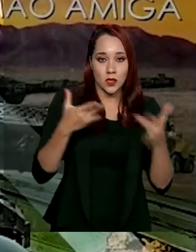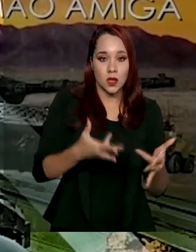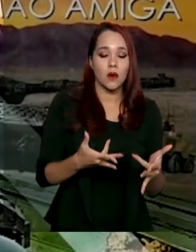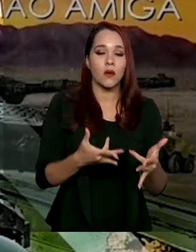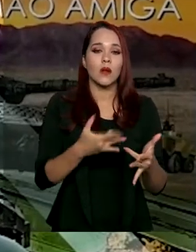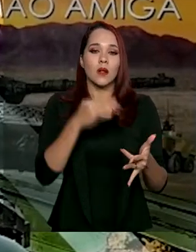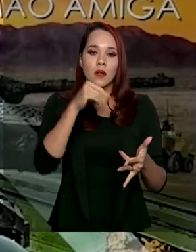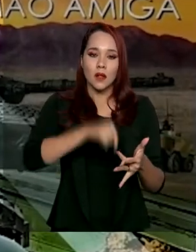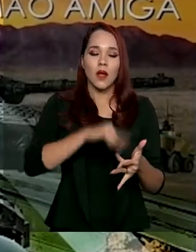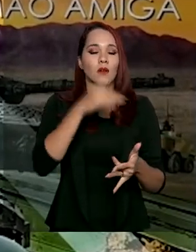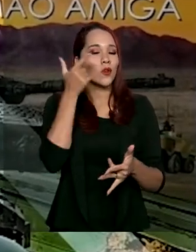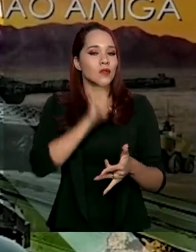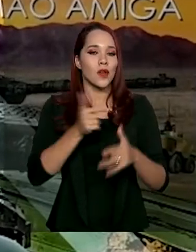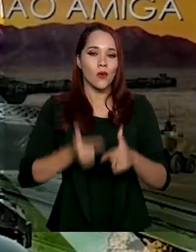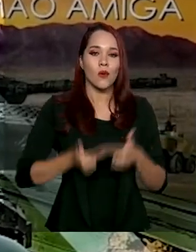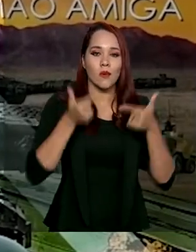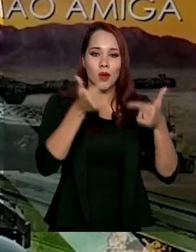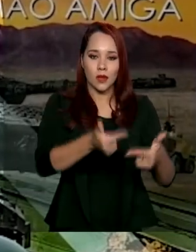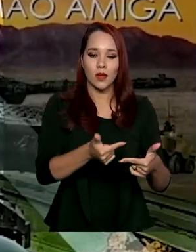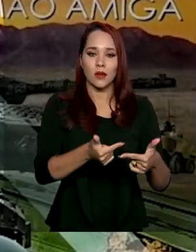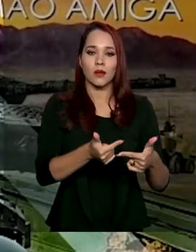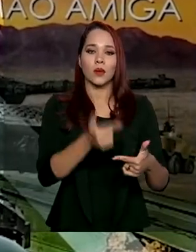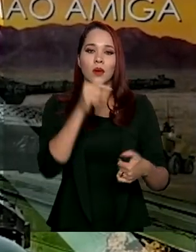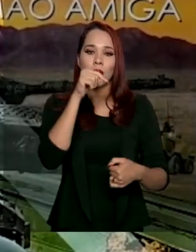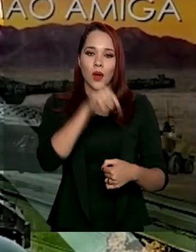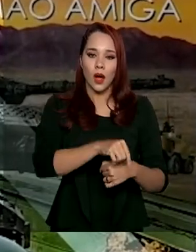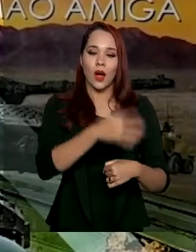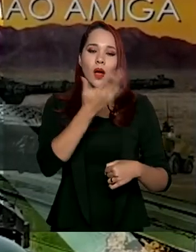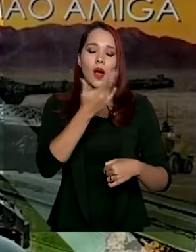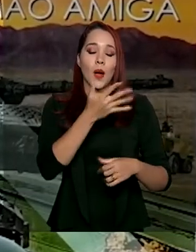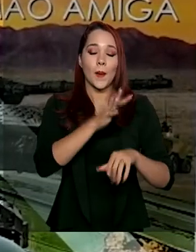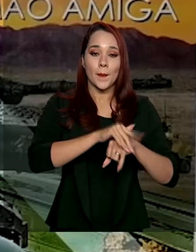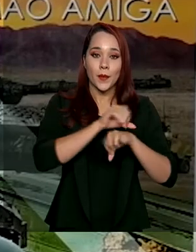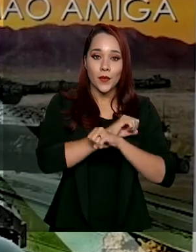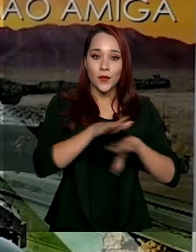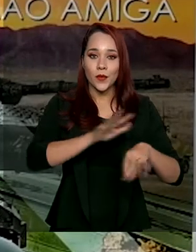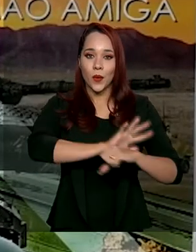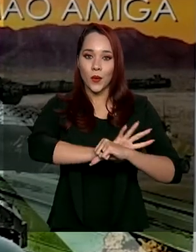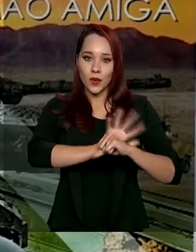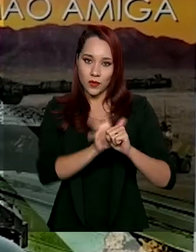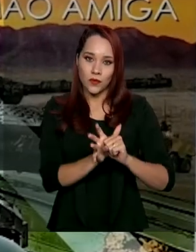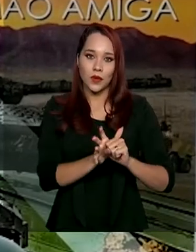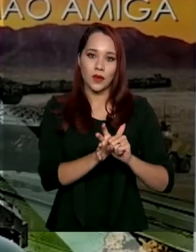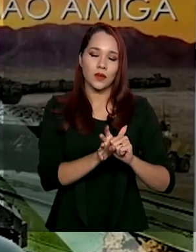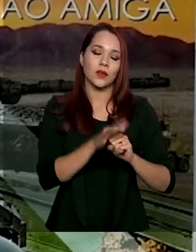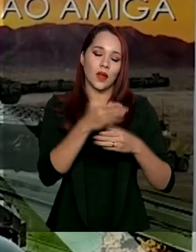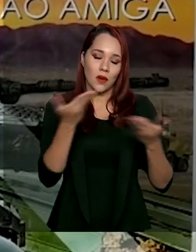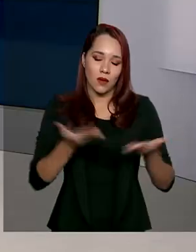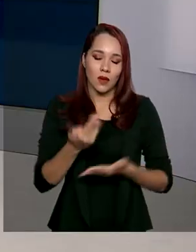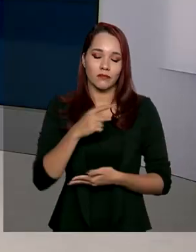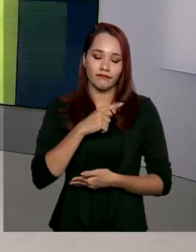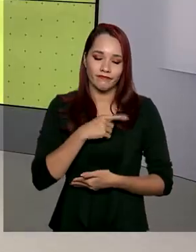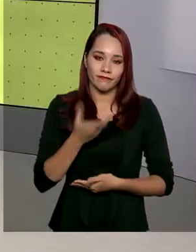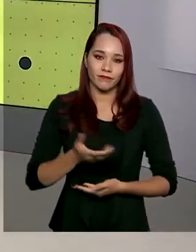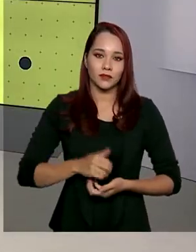continuar combatendo e enfrentando essa pandemia do coronavírus pela qual passamos.